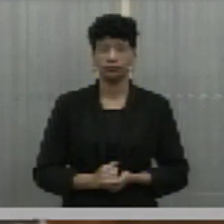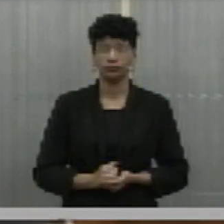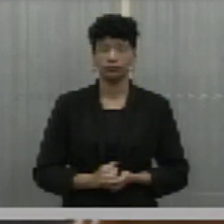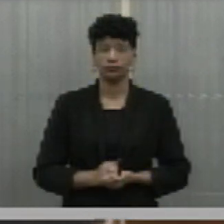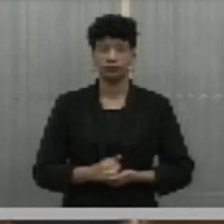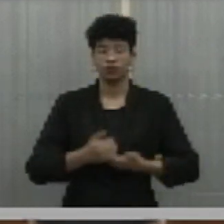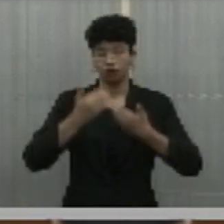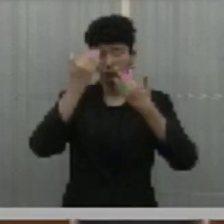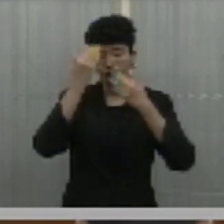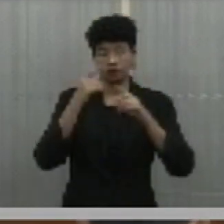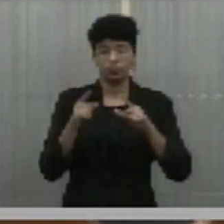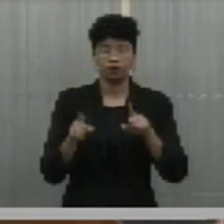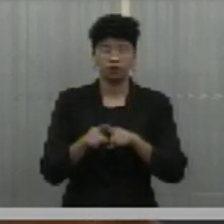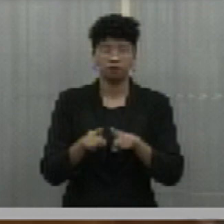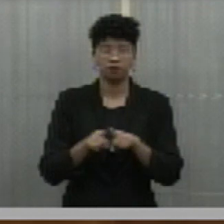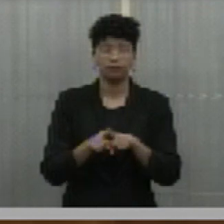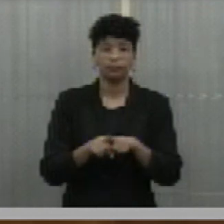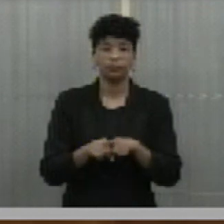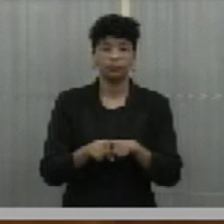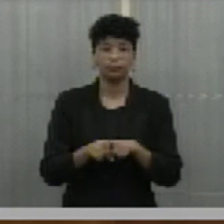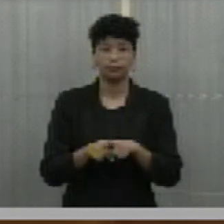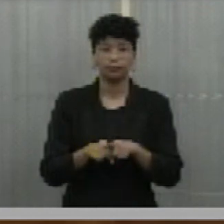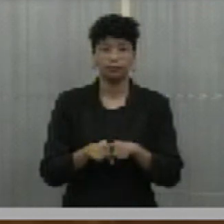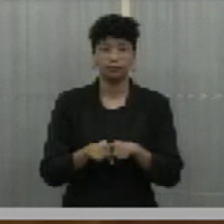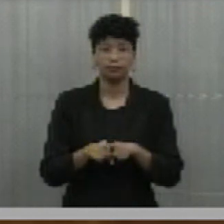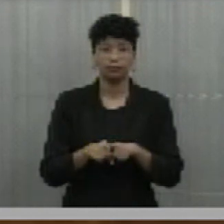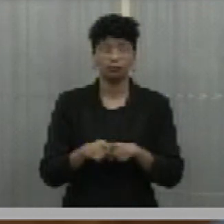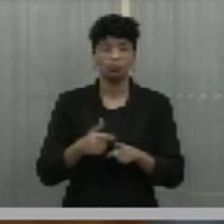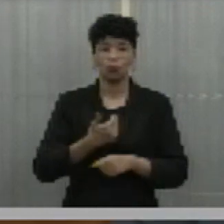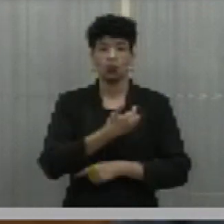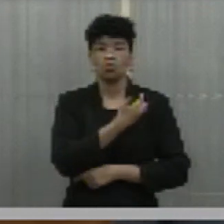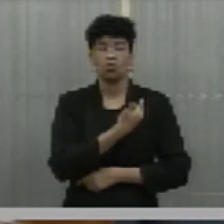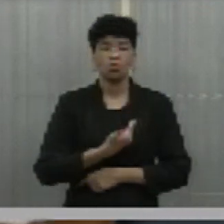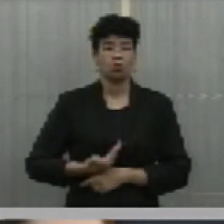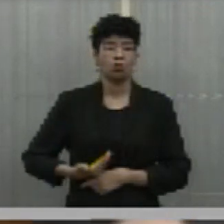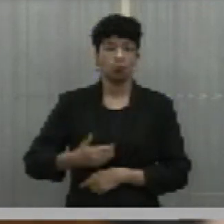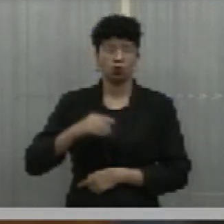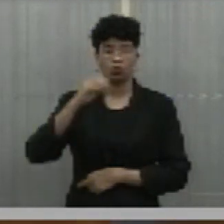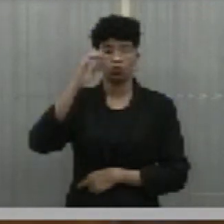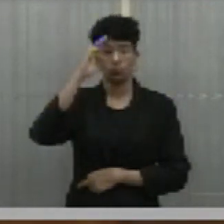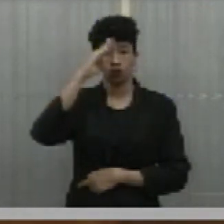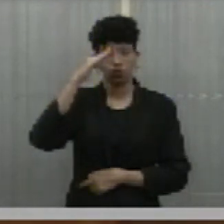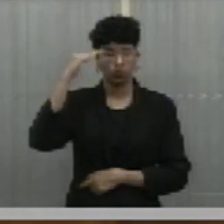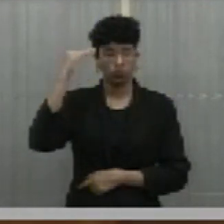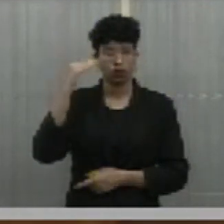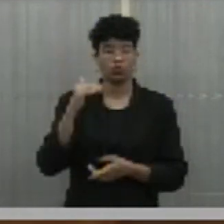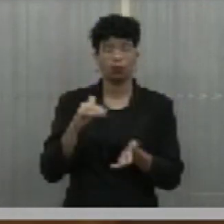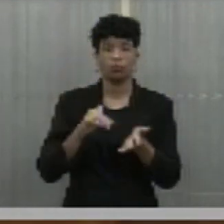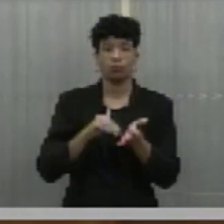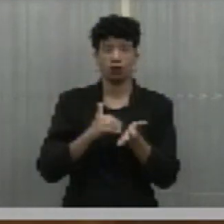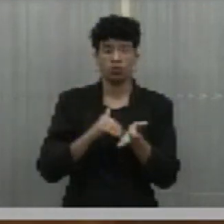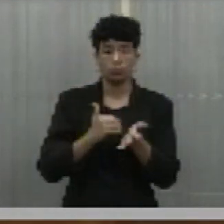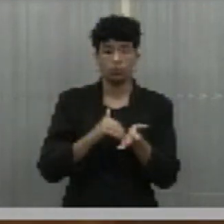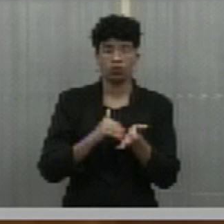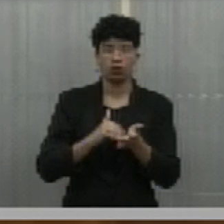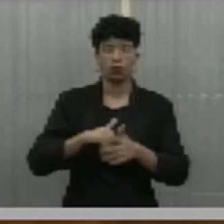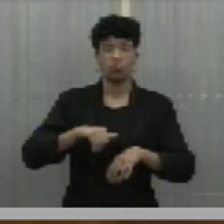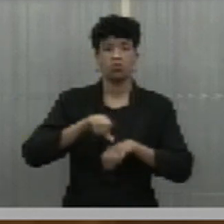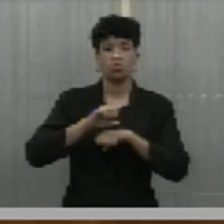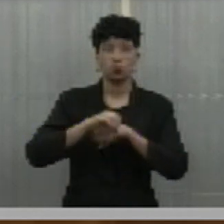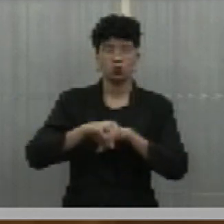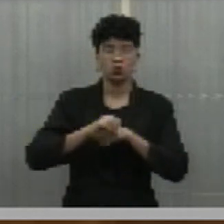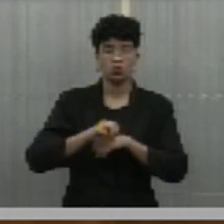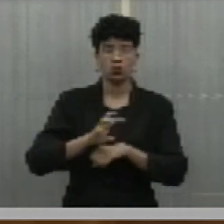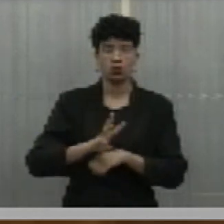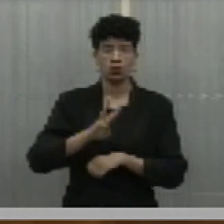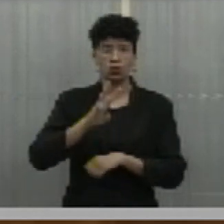agradecer também ao nosso excelentíssimo governador, Rafael Fonteles, ao nosso secretário de Educação,